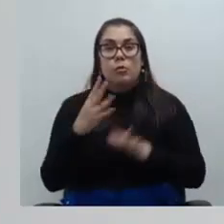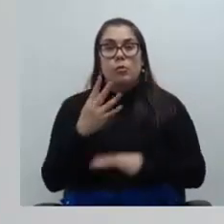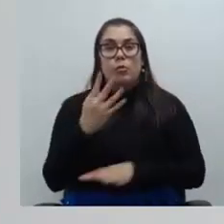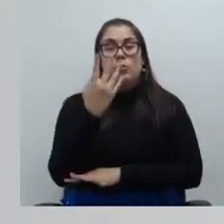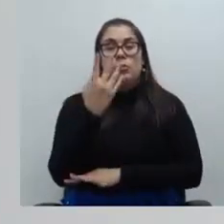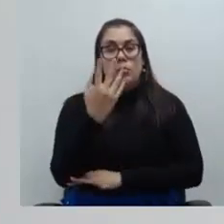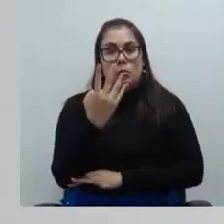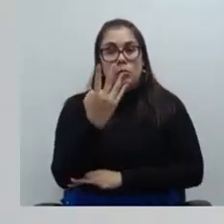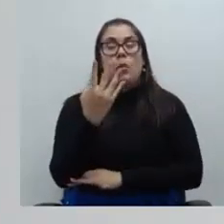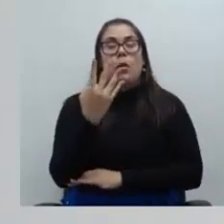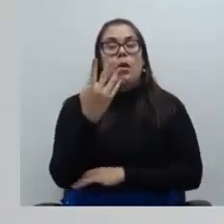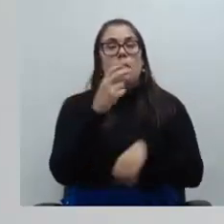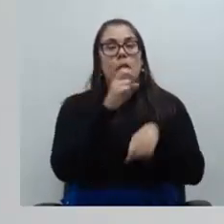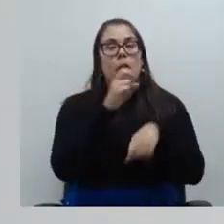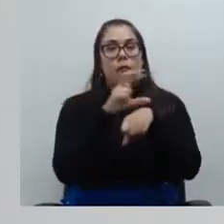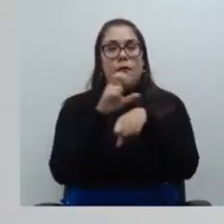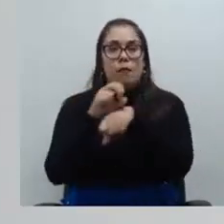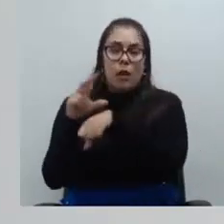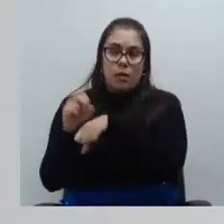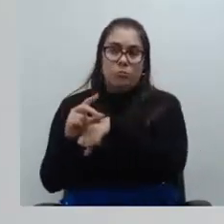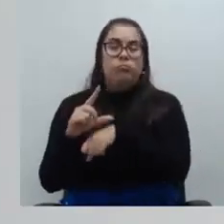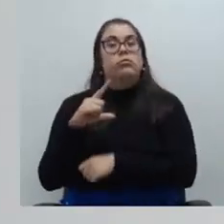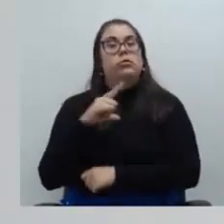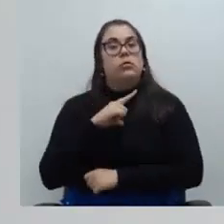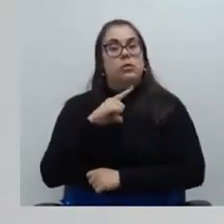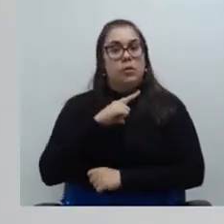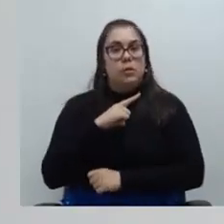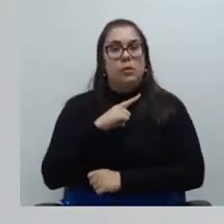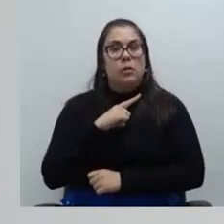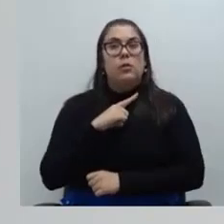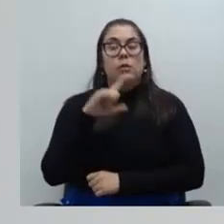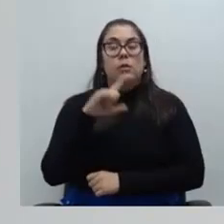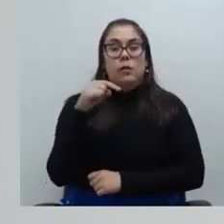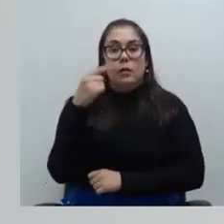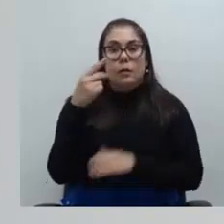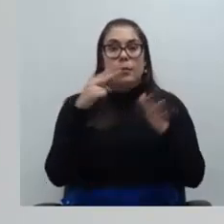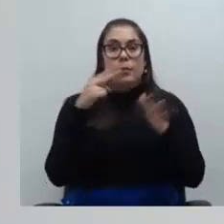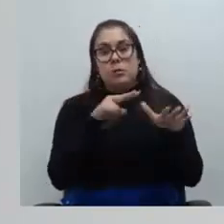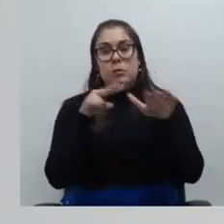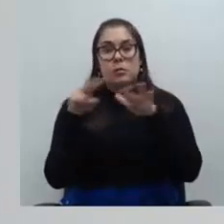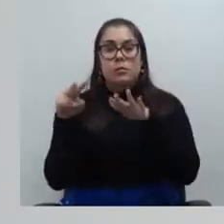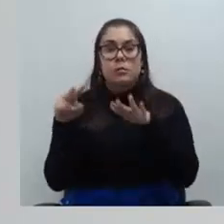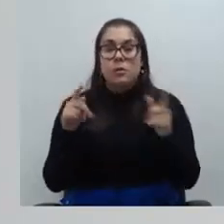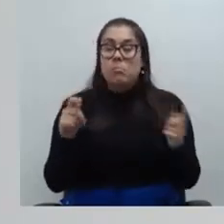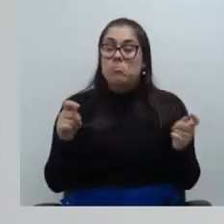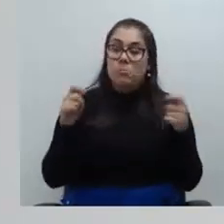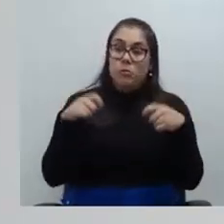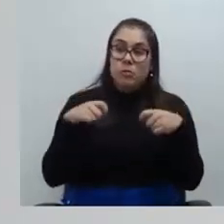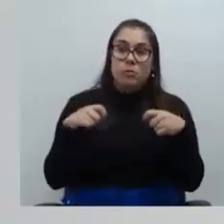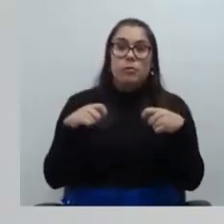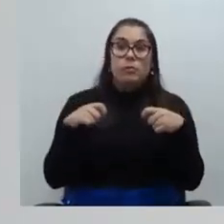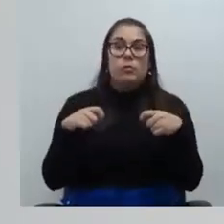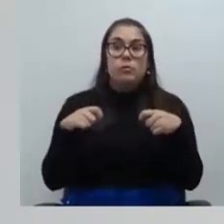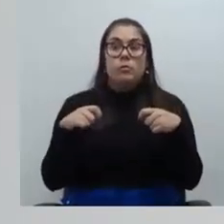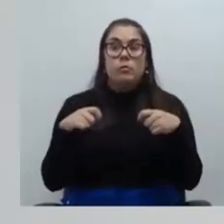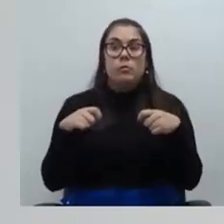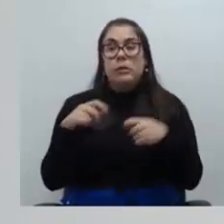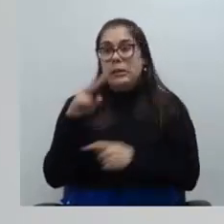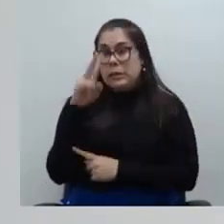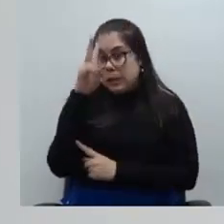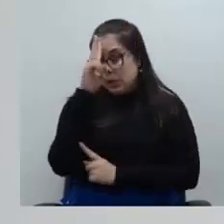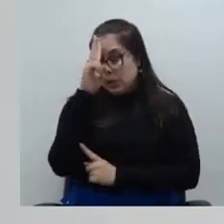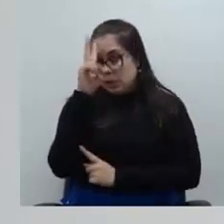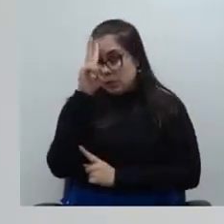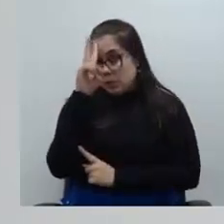quatro cargos que nós temos em aberto nós pretendemos na semana que vem também se possível na verdade eu pretendo protocolar na segunda